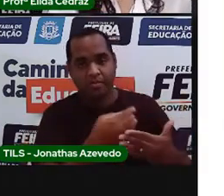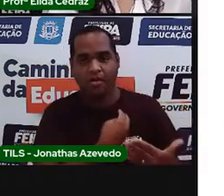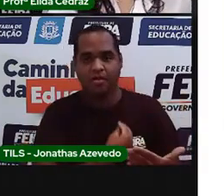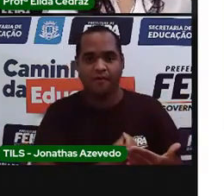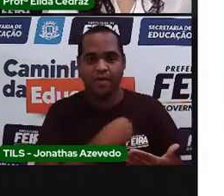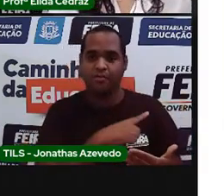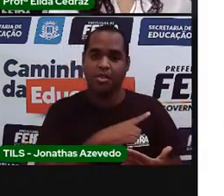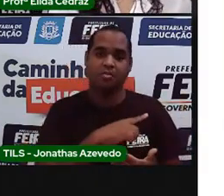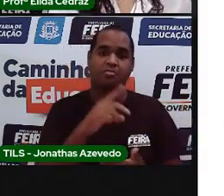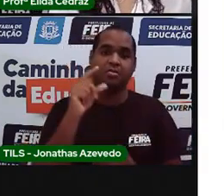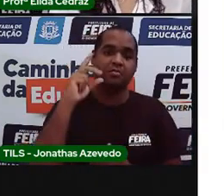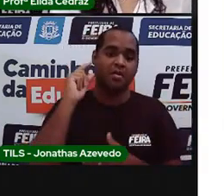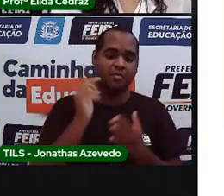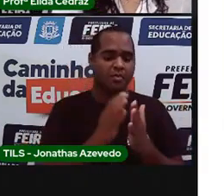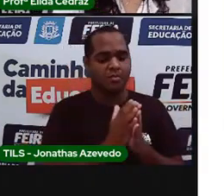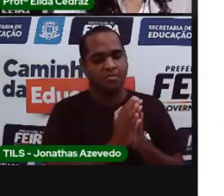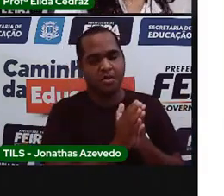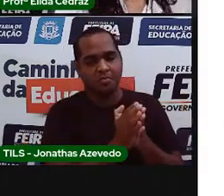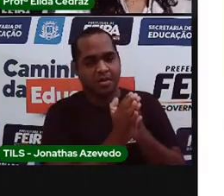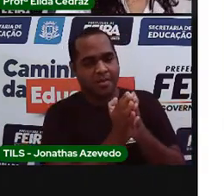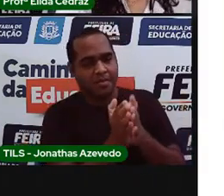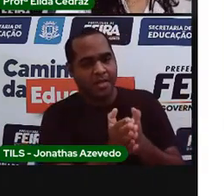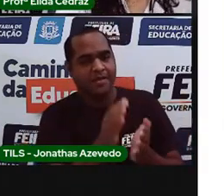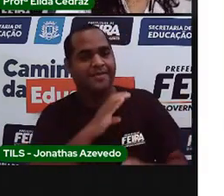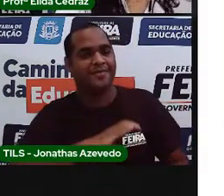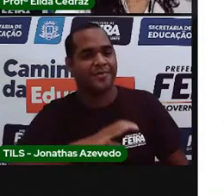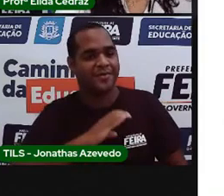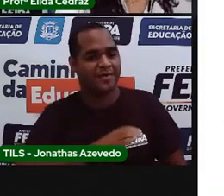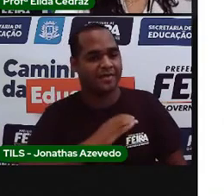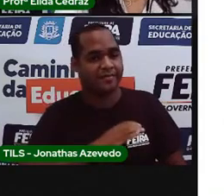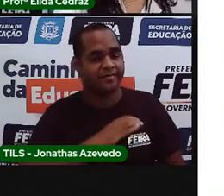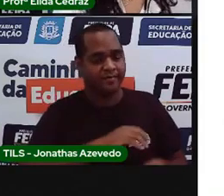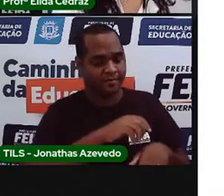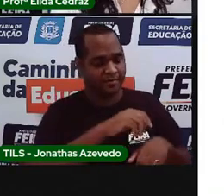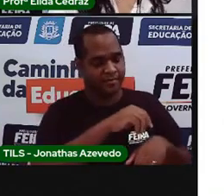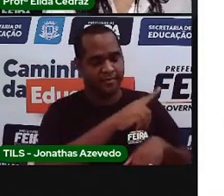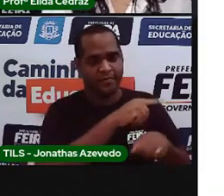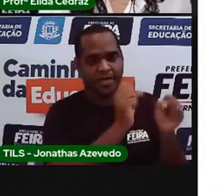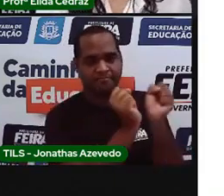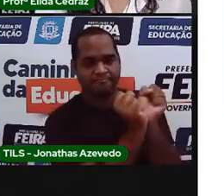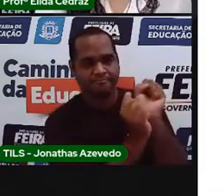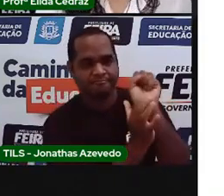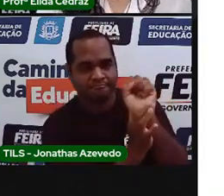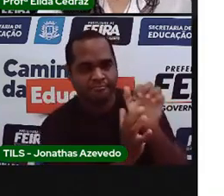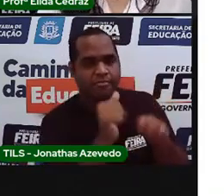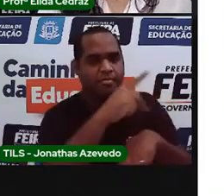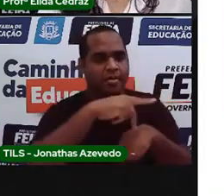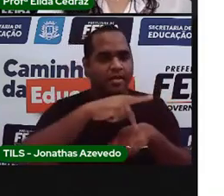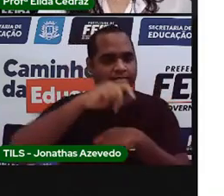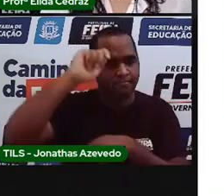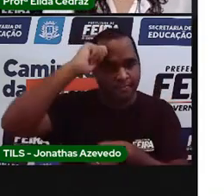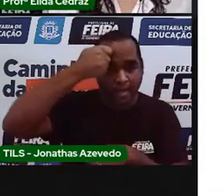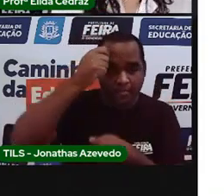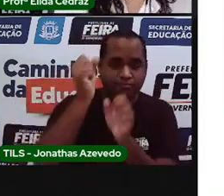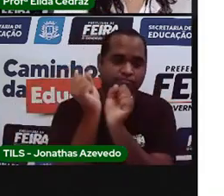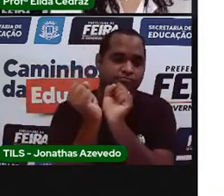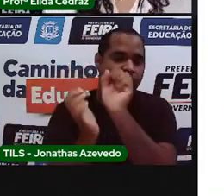De quando os portugueses trouxeram os africanos para serem escravos. E nós somos